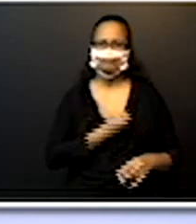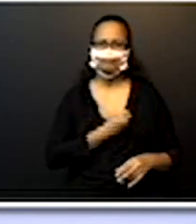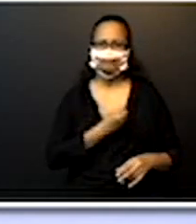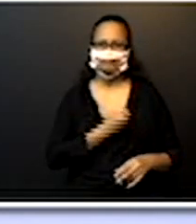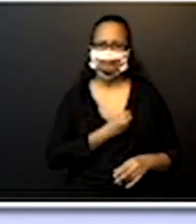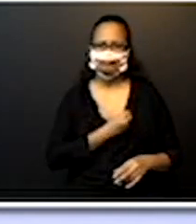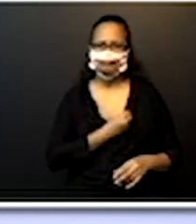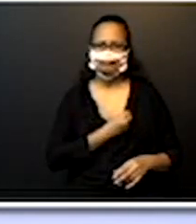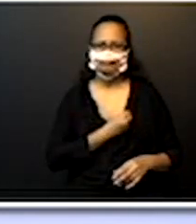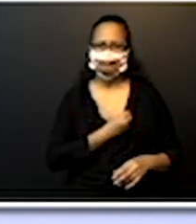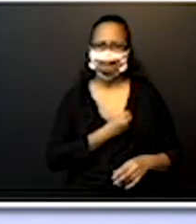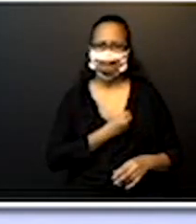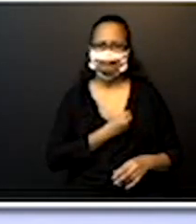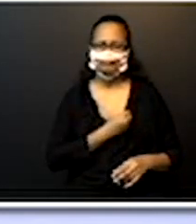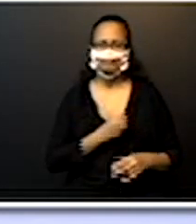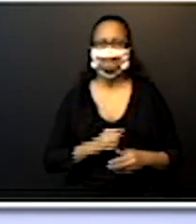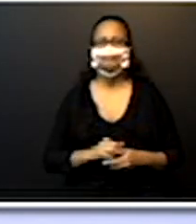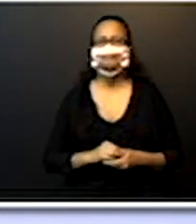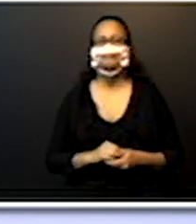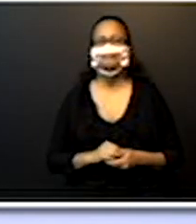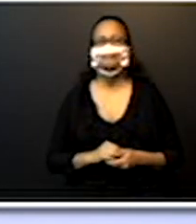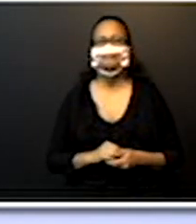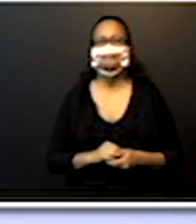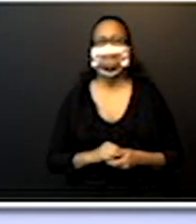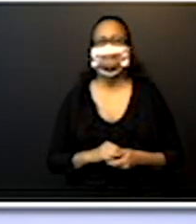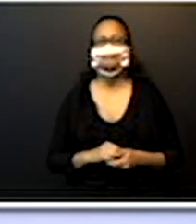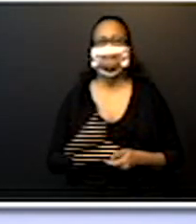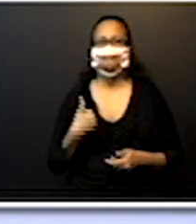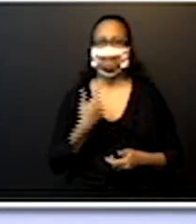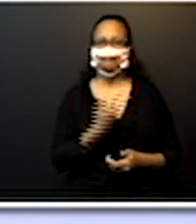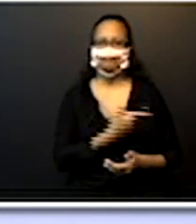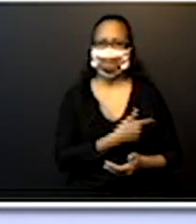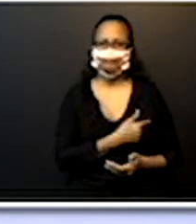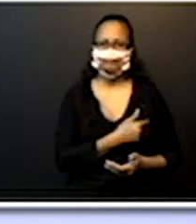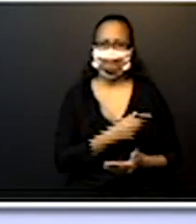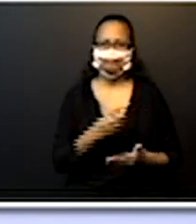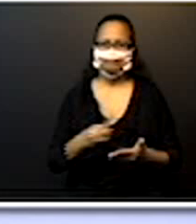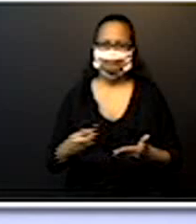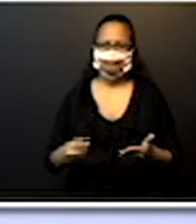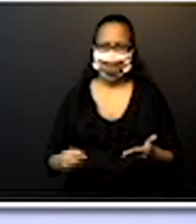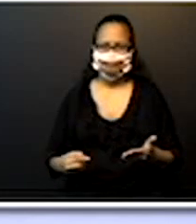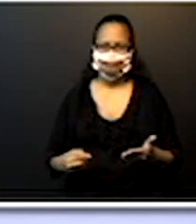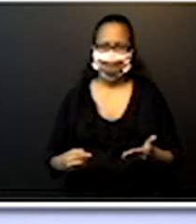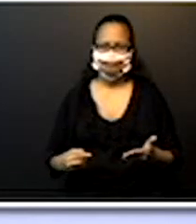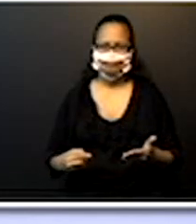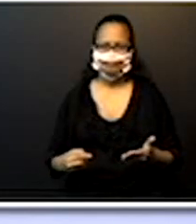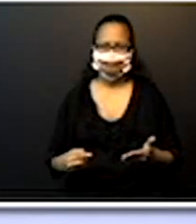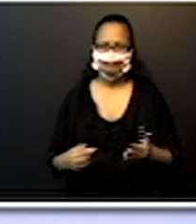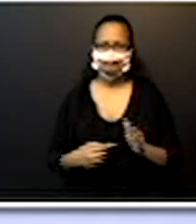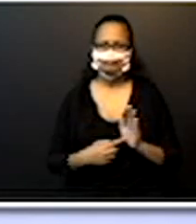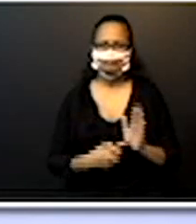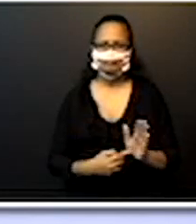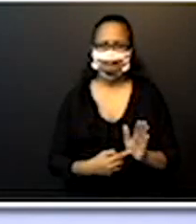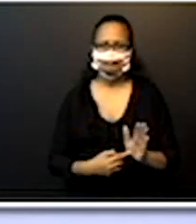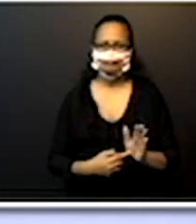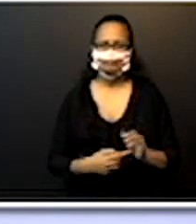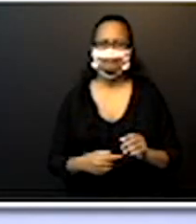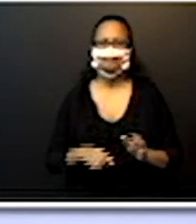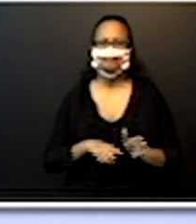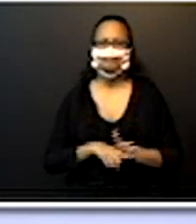na base 10. O nosso material traz assim, ó, quantas moedas de 1 real,